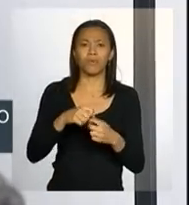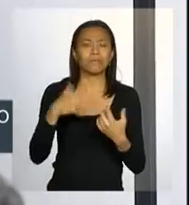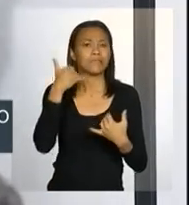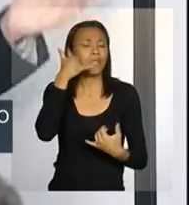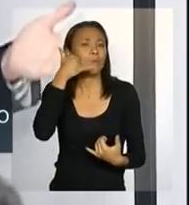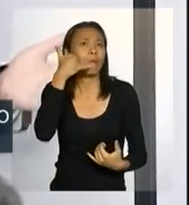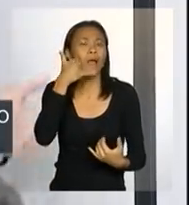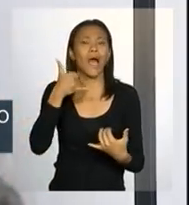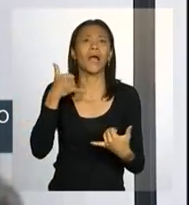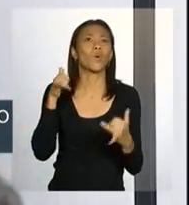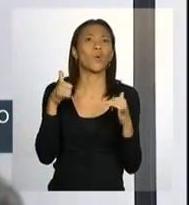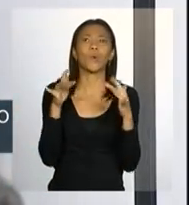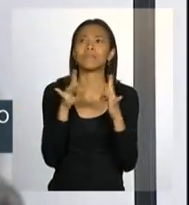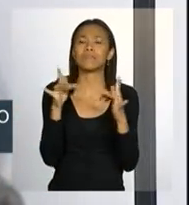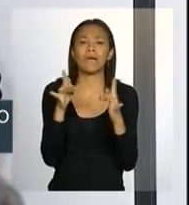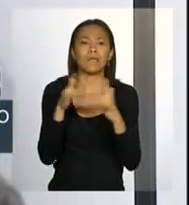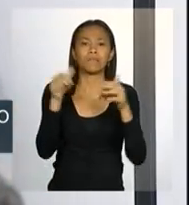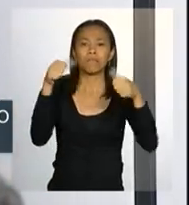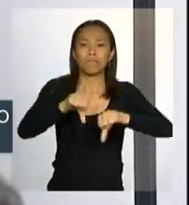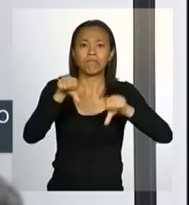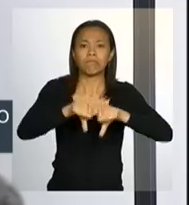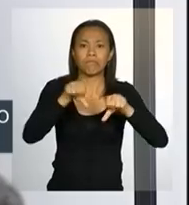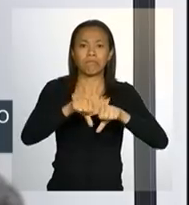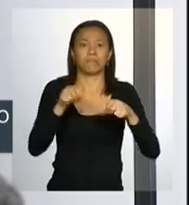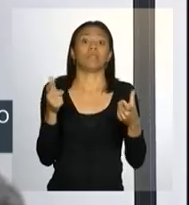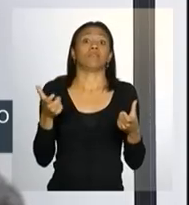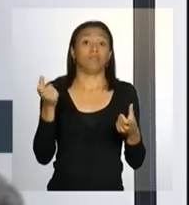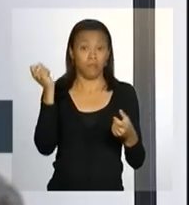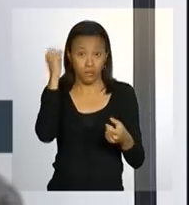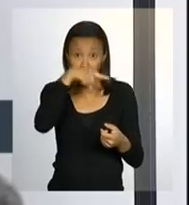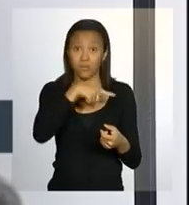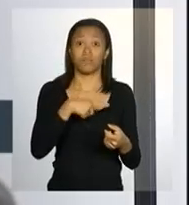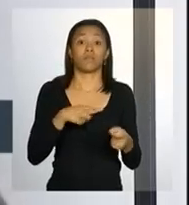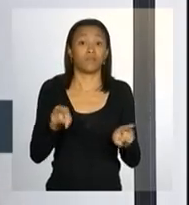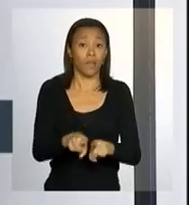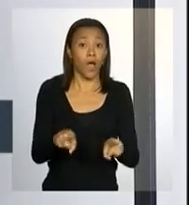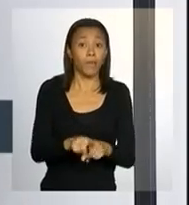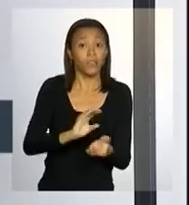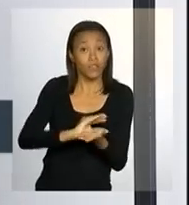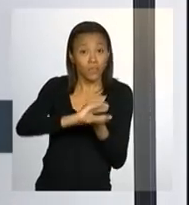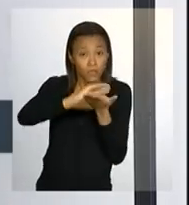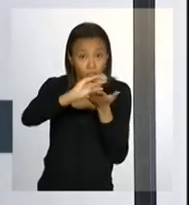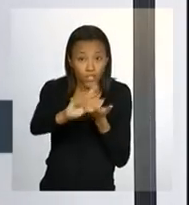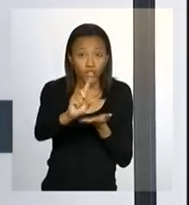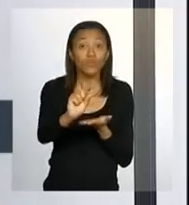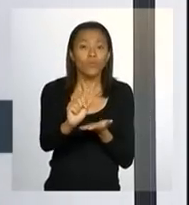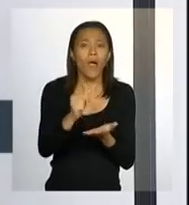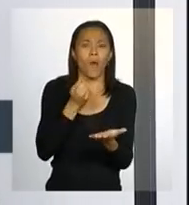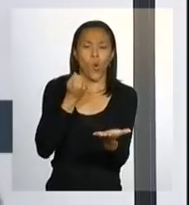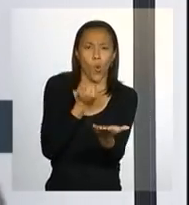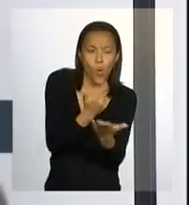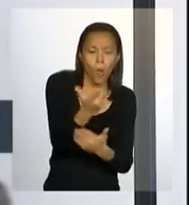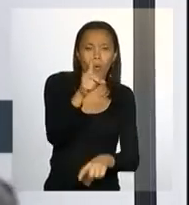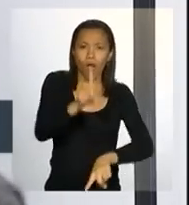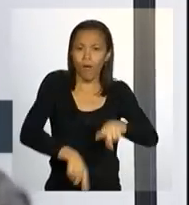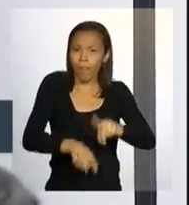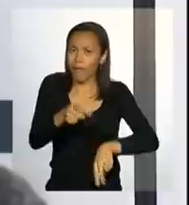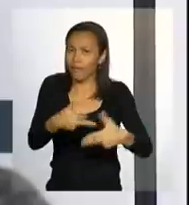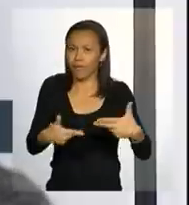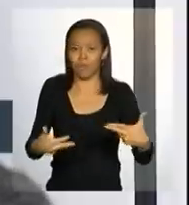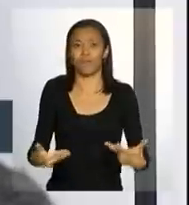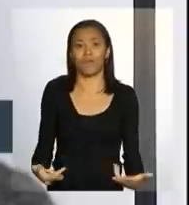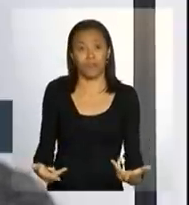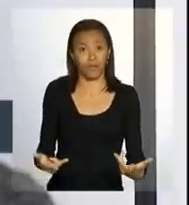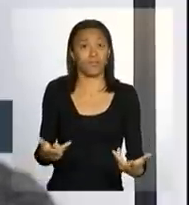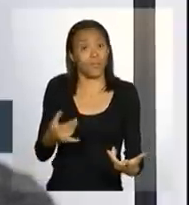celular, as comunicações ficaram interrompidas, portanto, se investiu também na compra de equipamentos para que se não perca